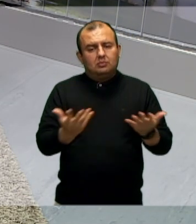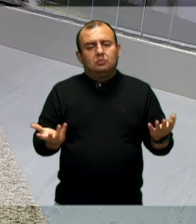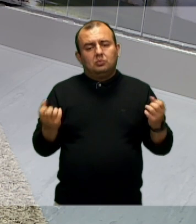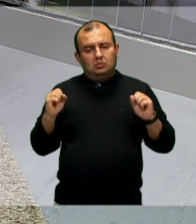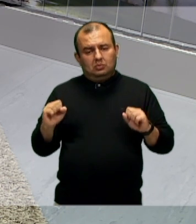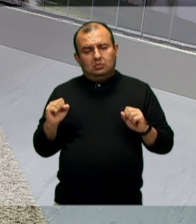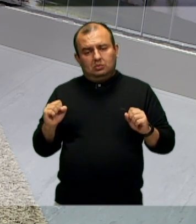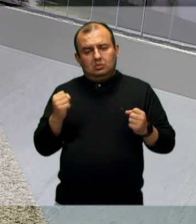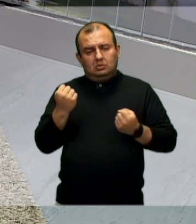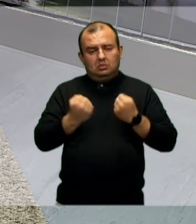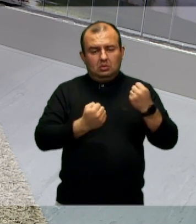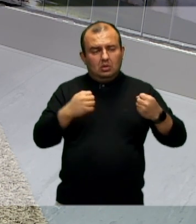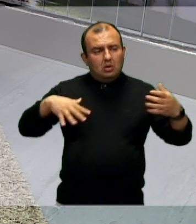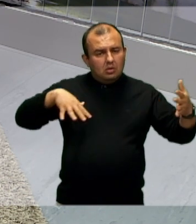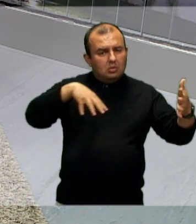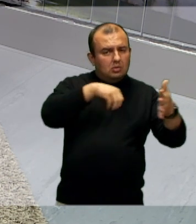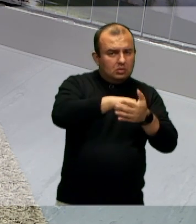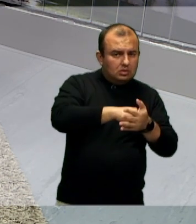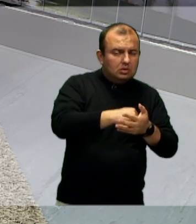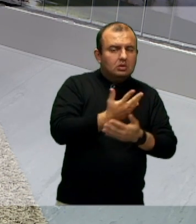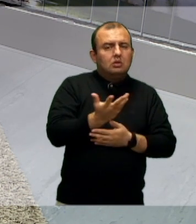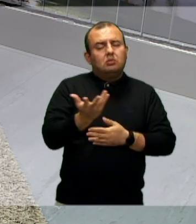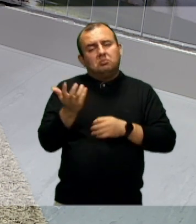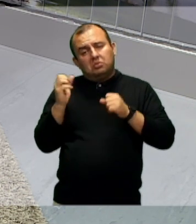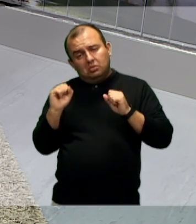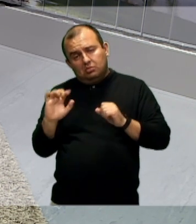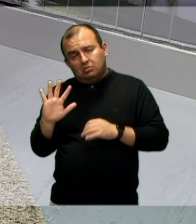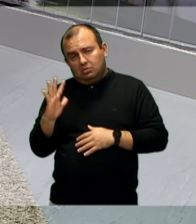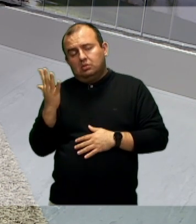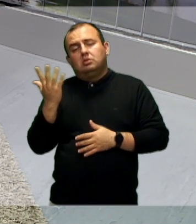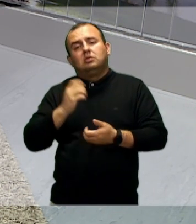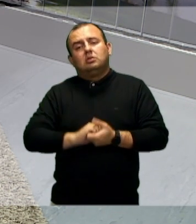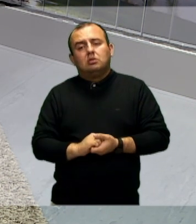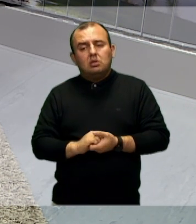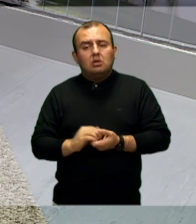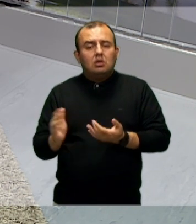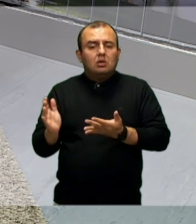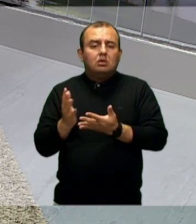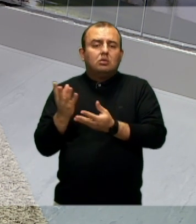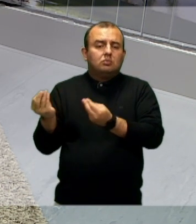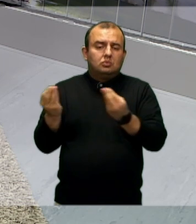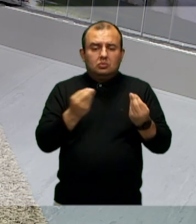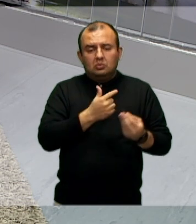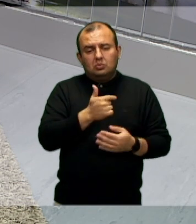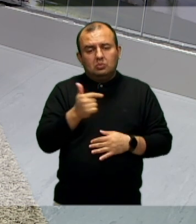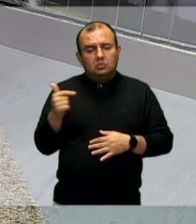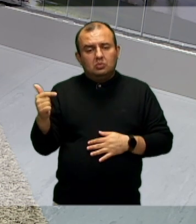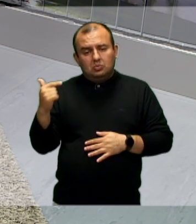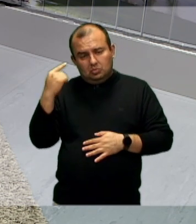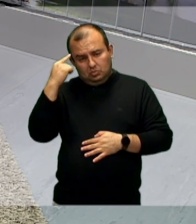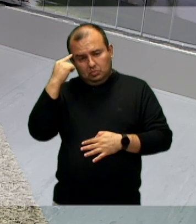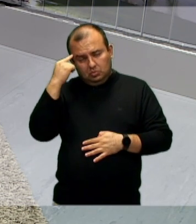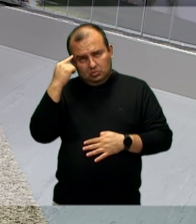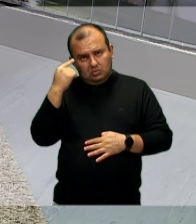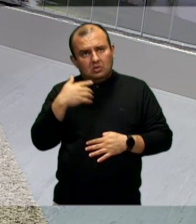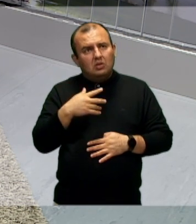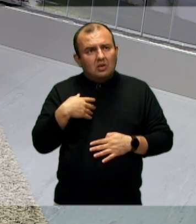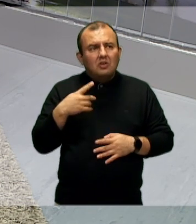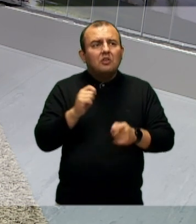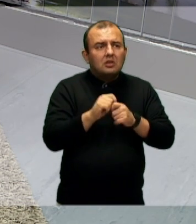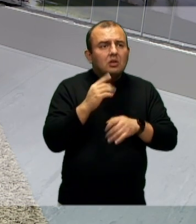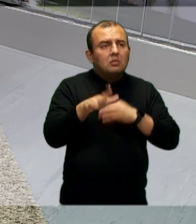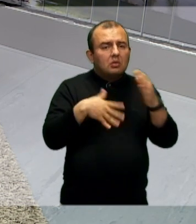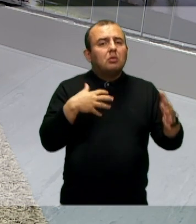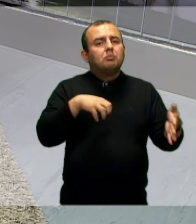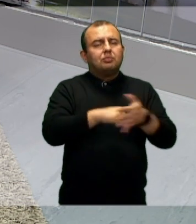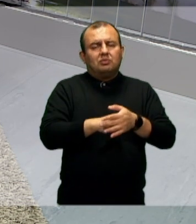um carro passar por cima, um carro bater. E tem muitos que não têm, assim, pensamento de, não, vou me machucar, não vou fazer isso, não, não estou